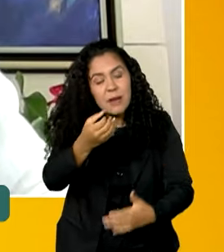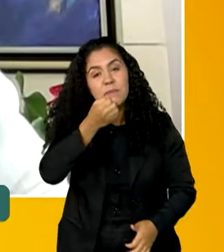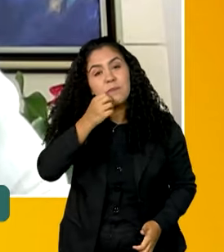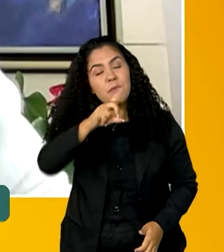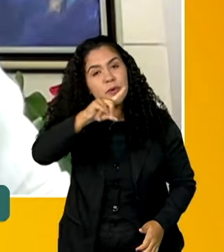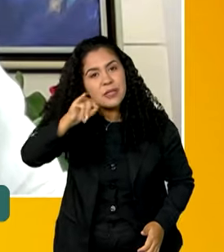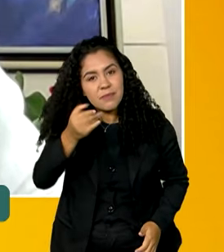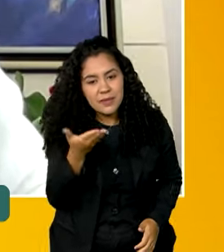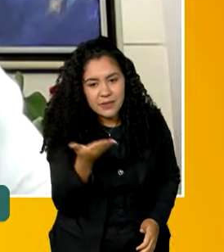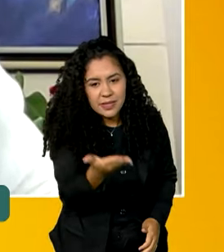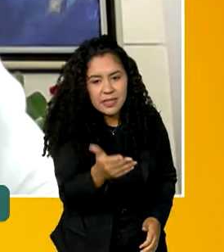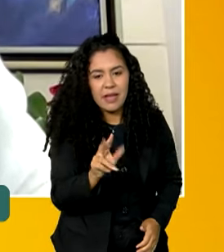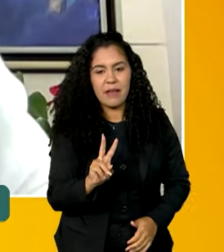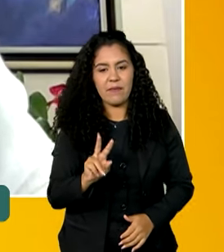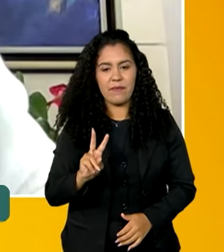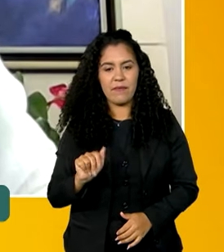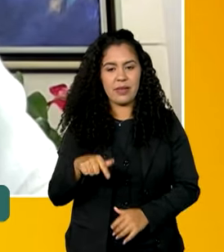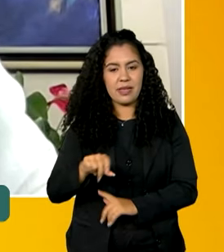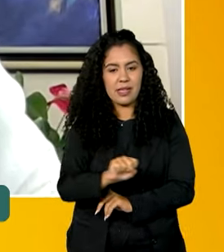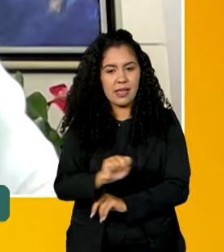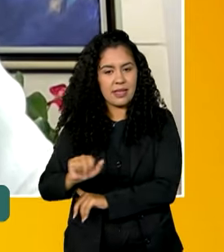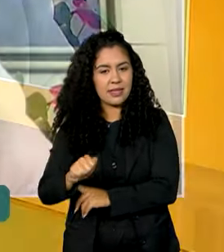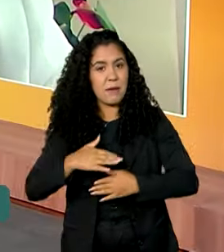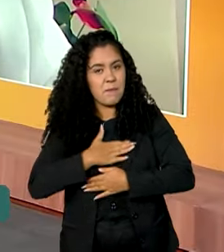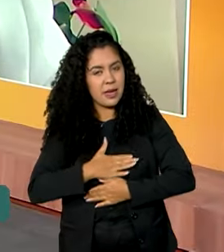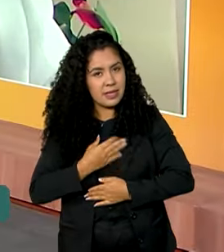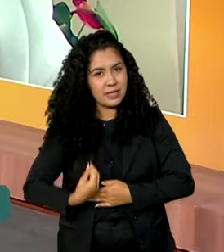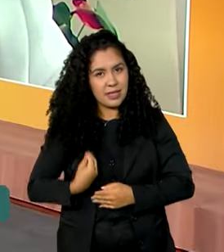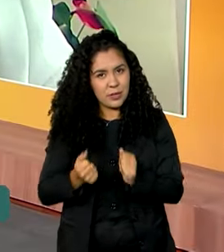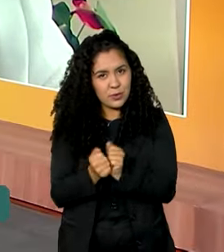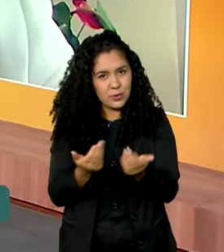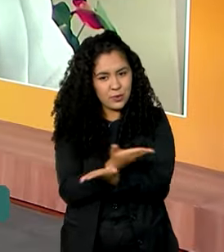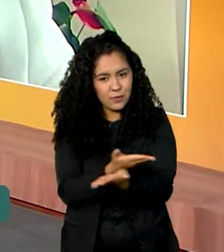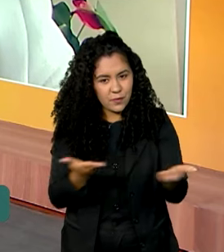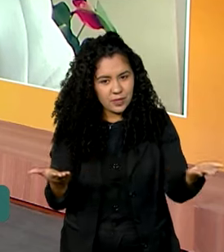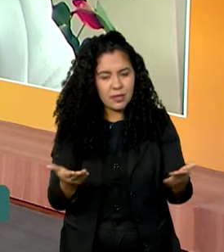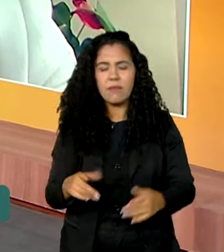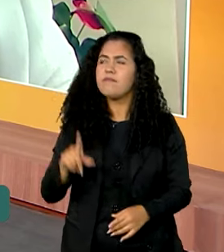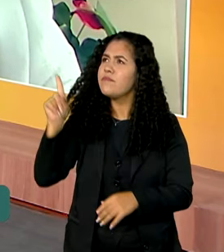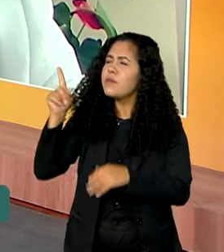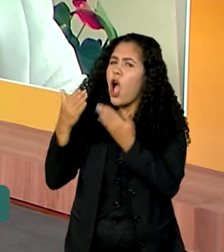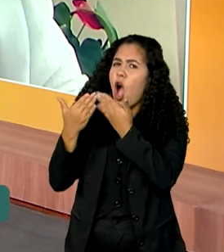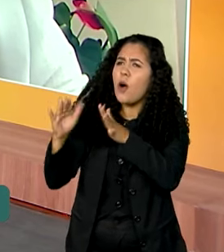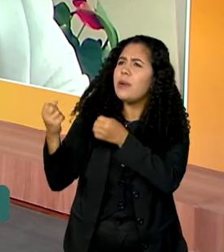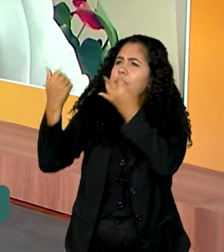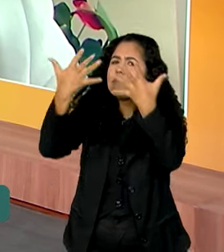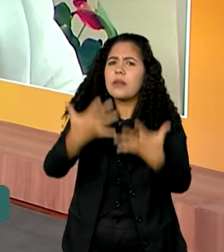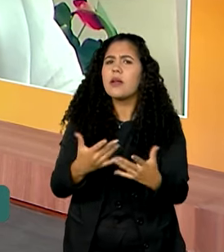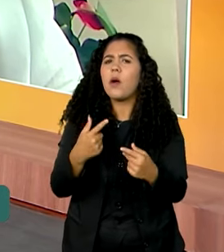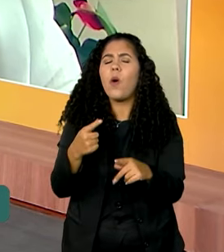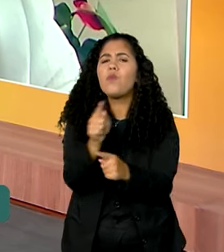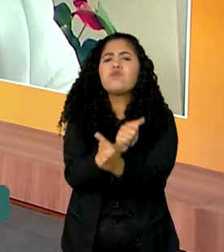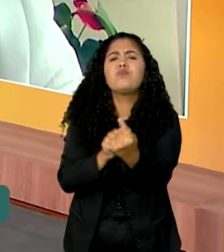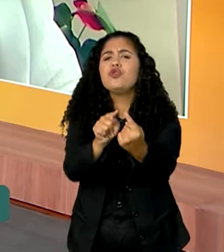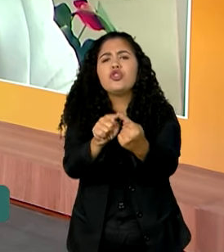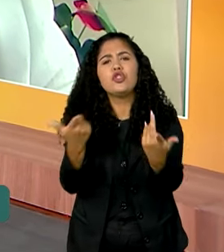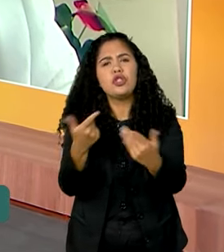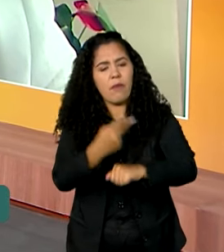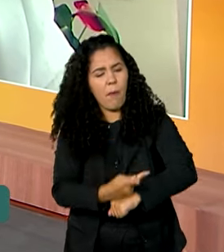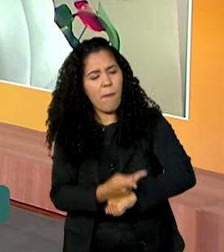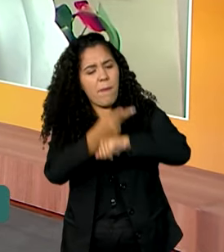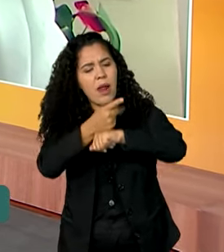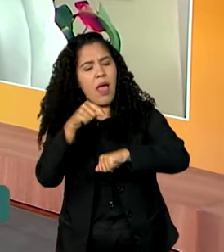Vanessa! É um prazer estar com vocês hoje! Presidente, vamos começar explicando aí o objetivo dessa premiação.